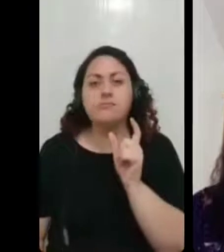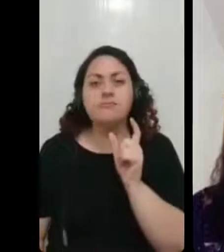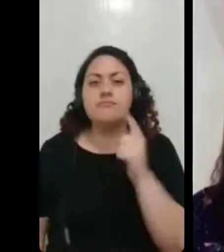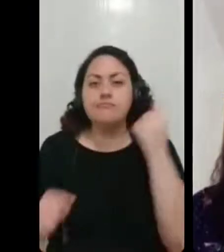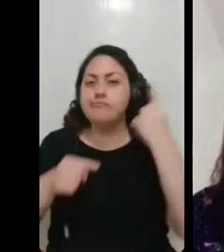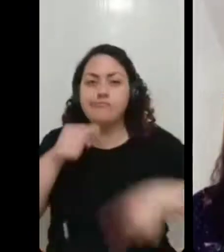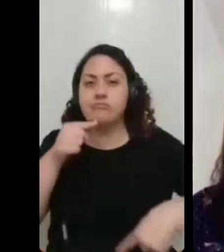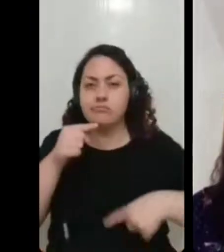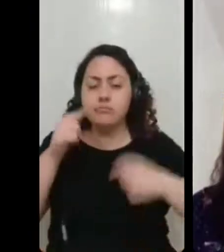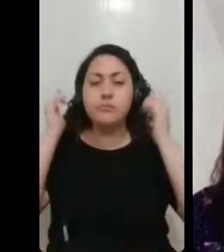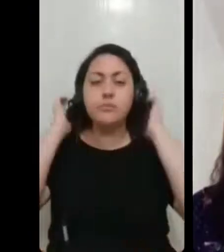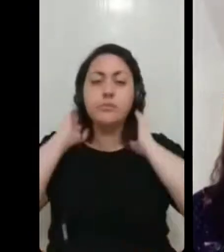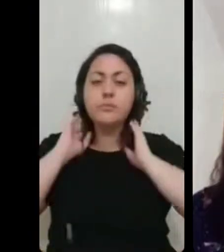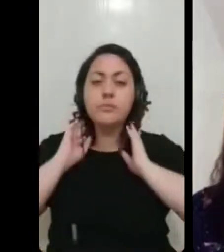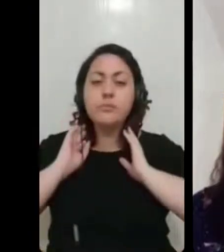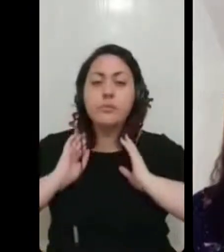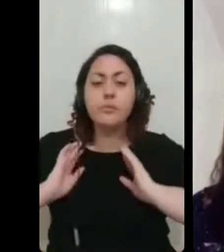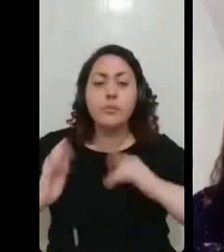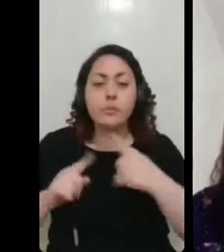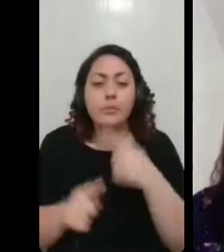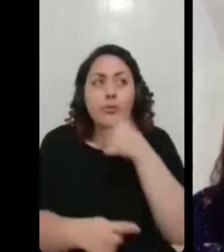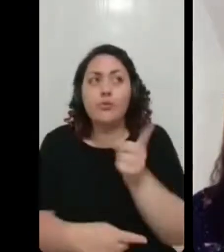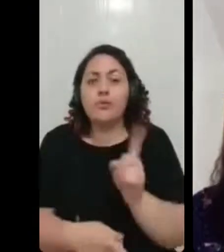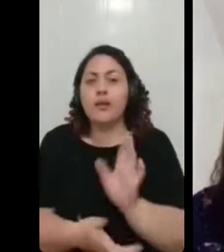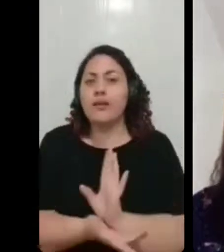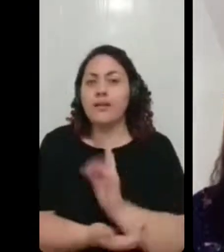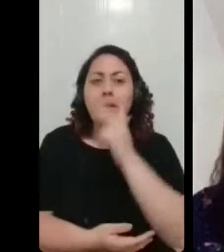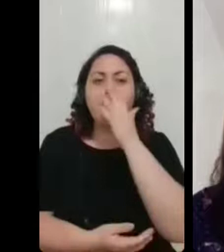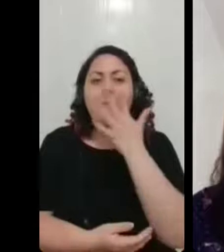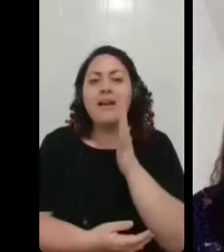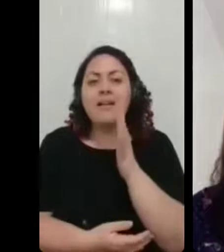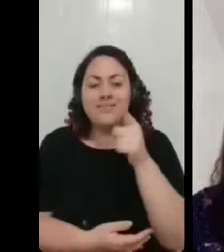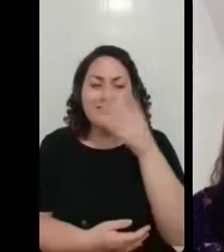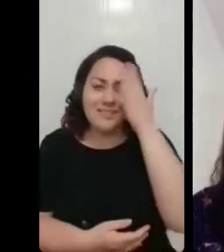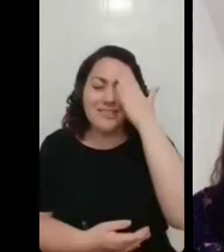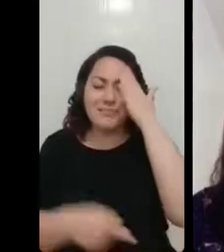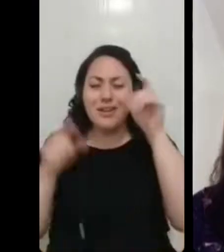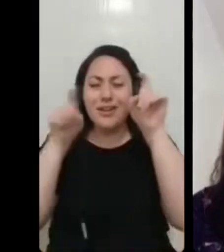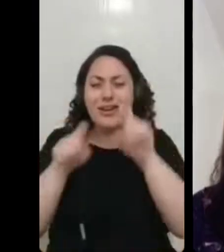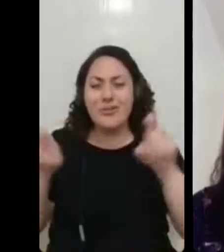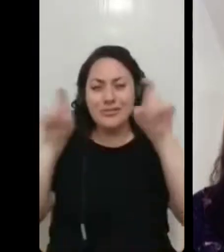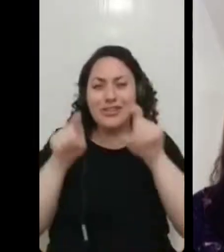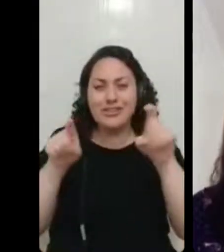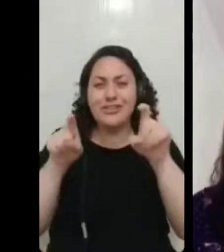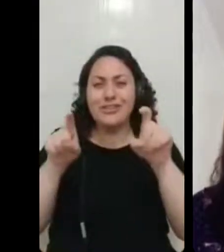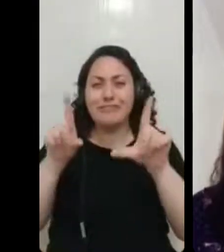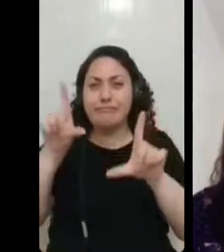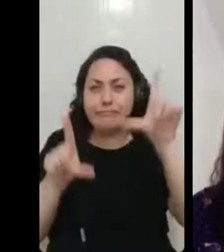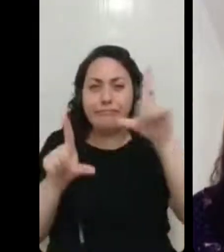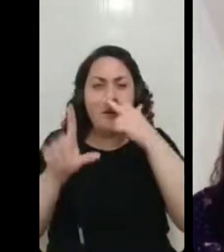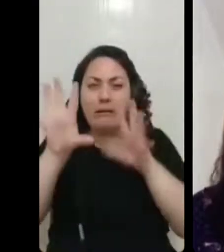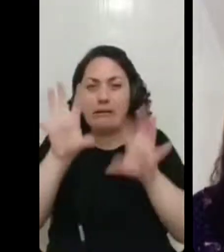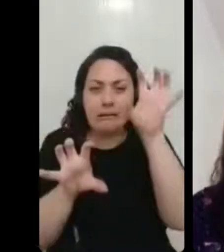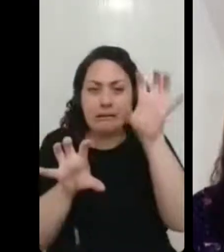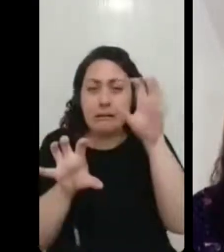Porque, enfim, não consegue, sabe, parece aquele erro do computador, sabe? Dá um tranco e tu não, tipo,